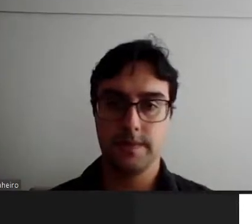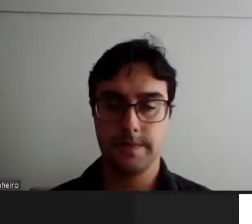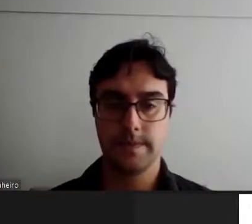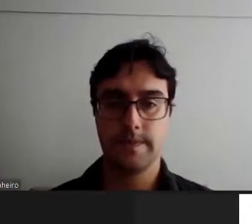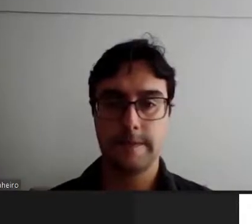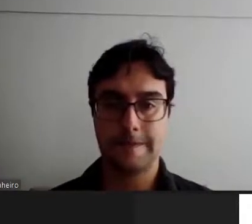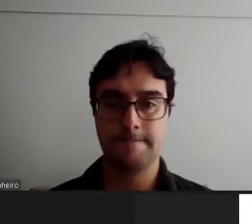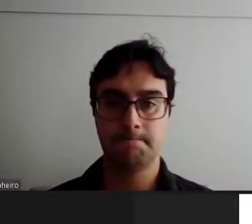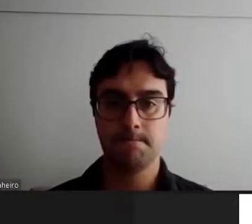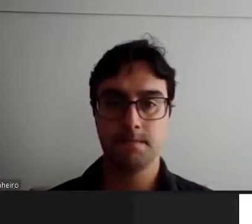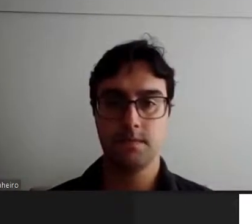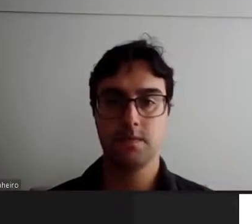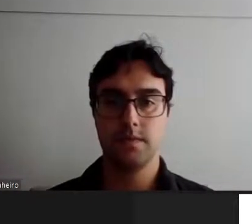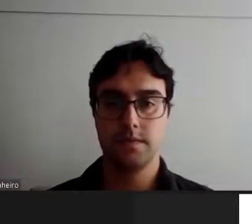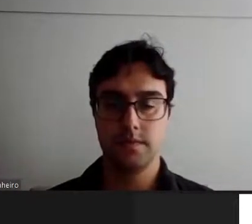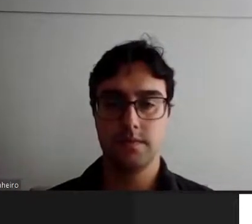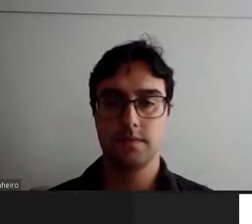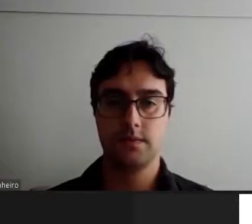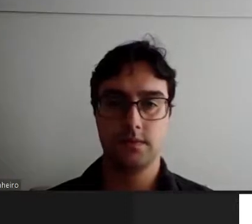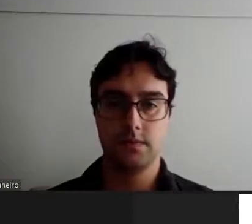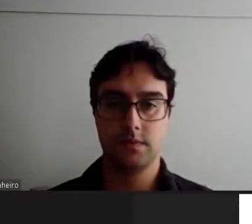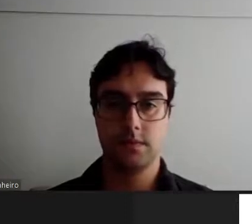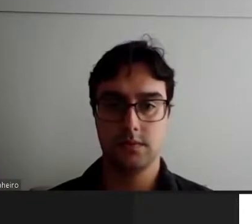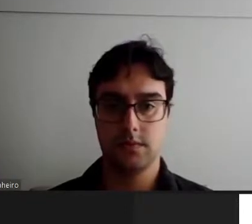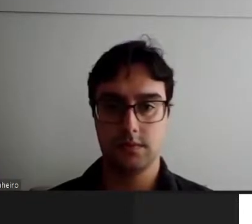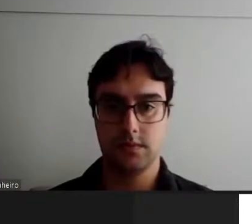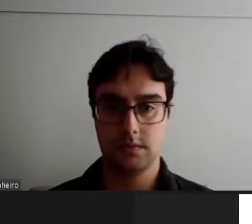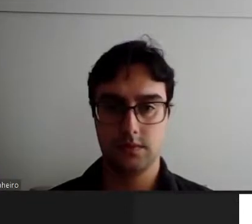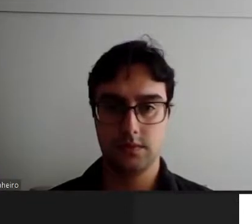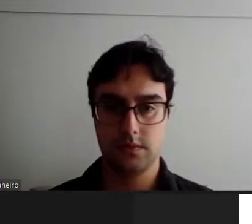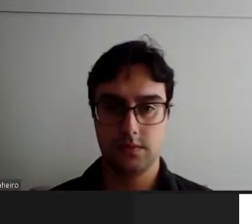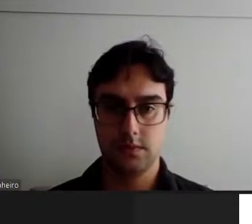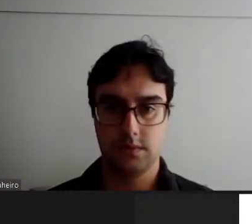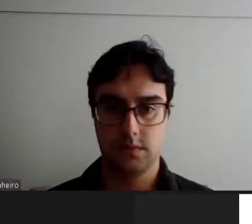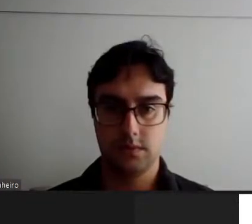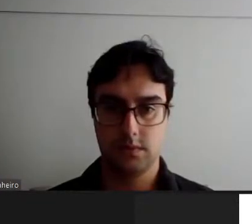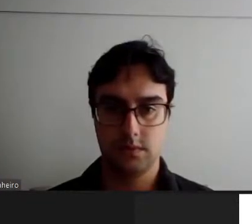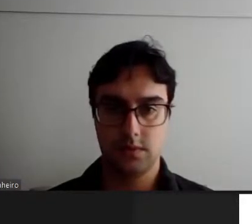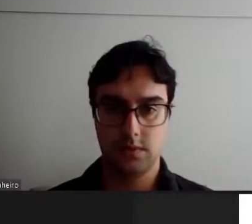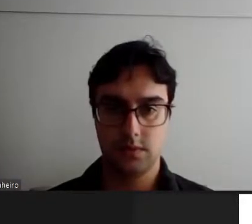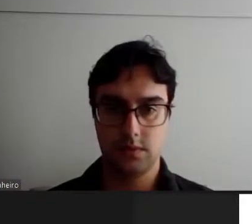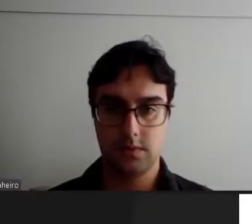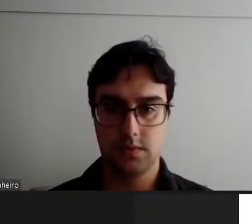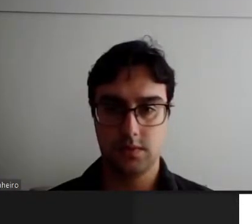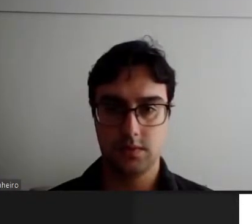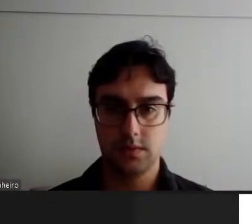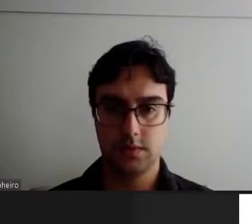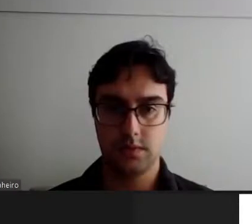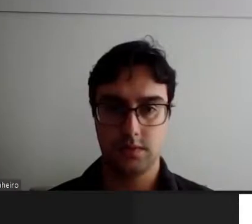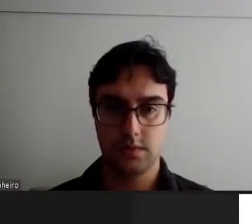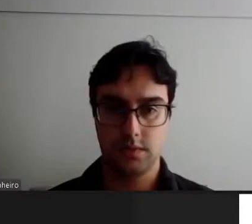A fome está grande. Então, eu acho que a população que vai se vacinar, se levar um quilo cada uma, nada é